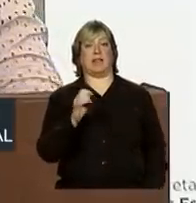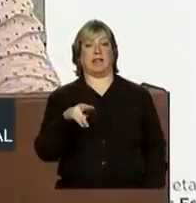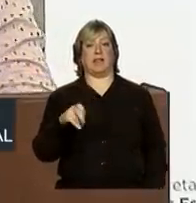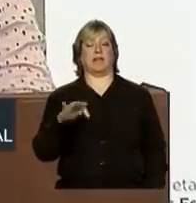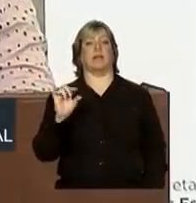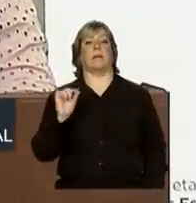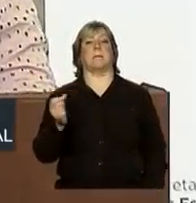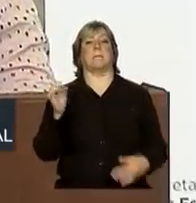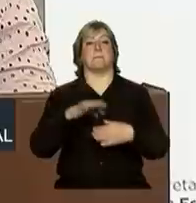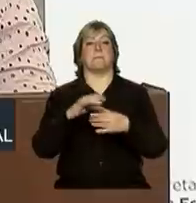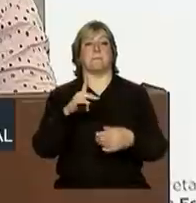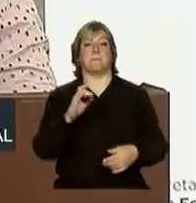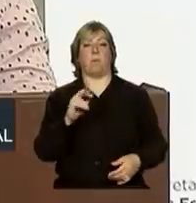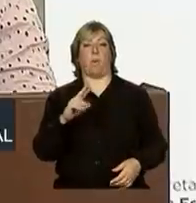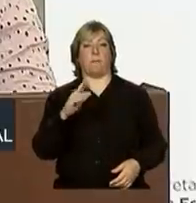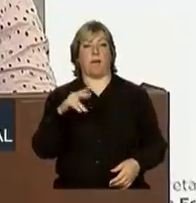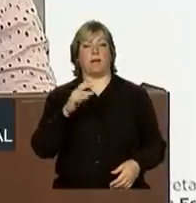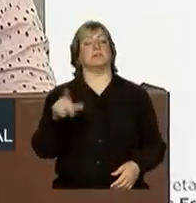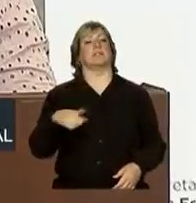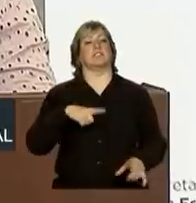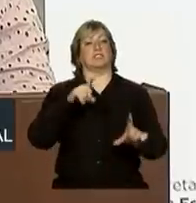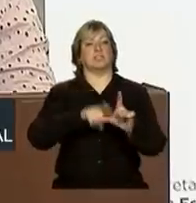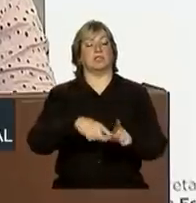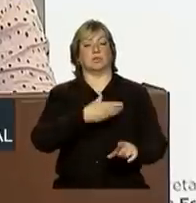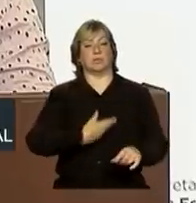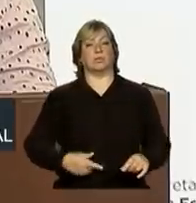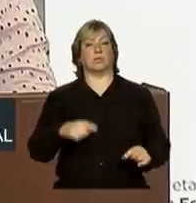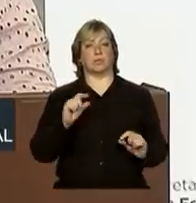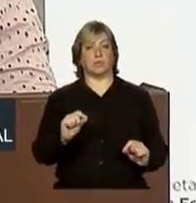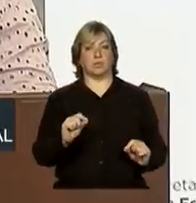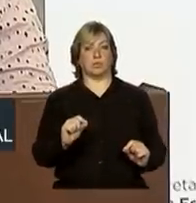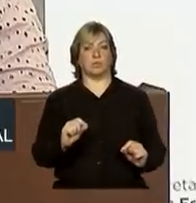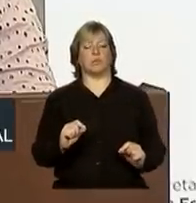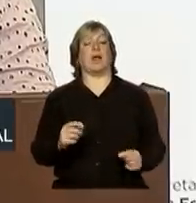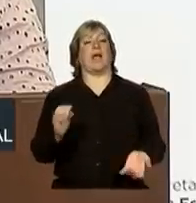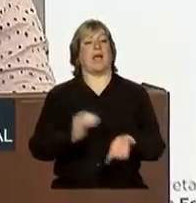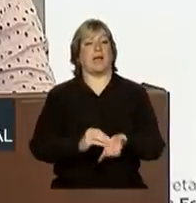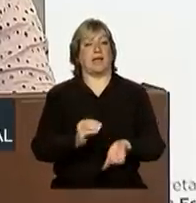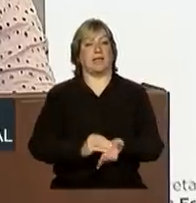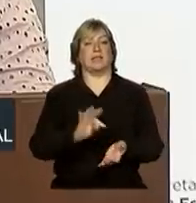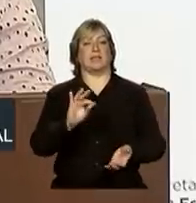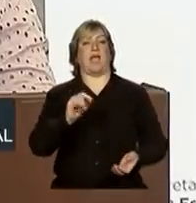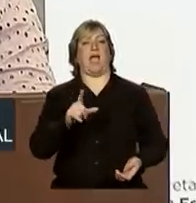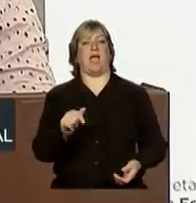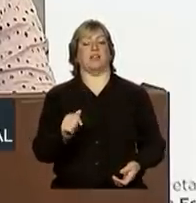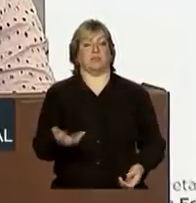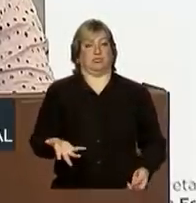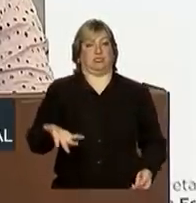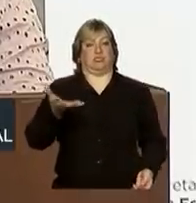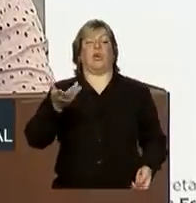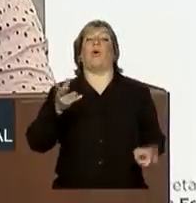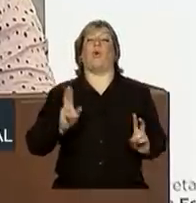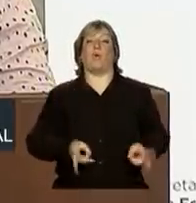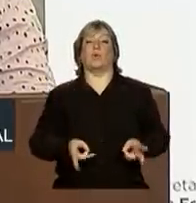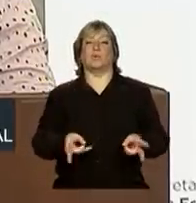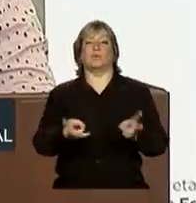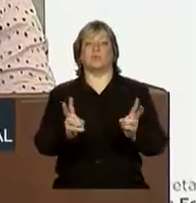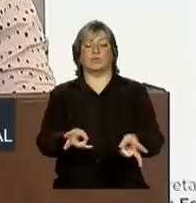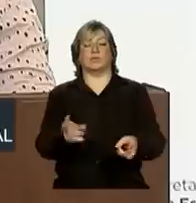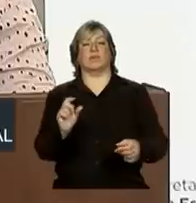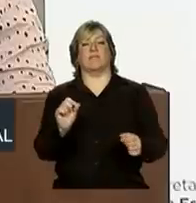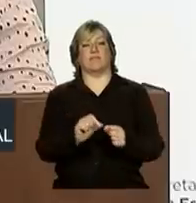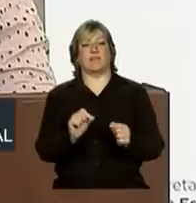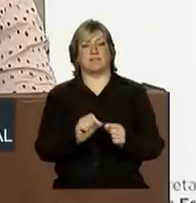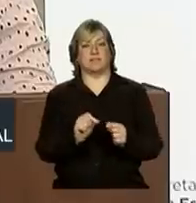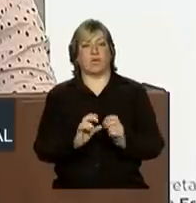a dívida pública, remunerada com taxas ainda elevadas, continua a aprisionar no curto prazo